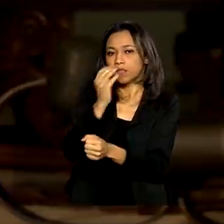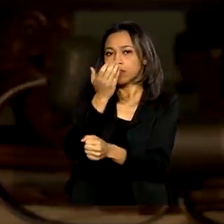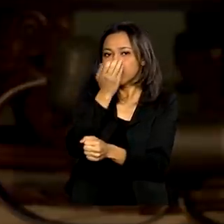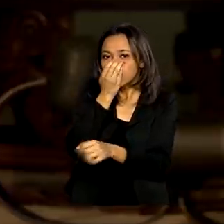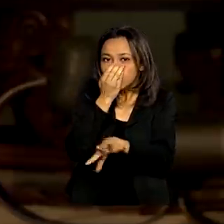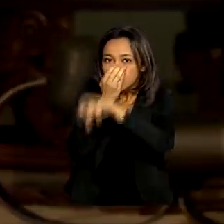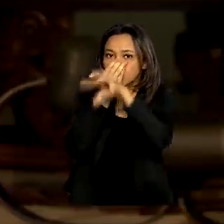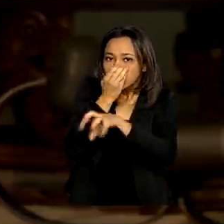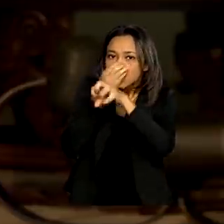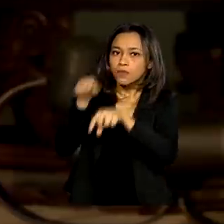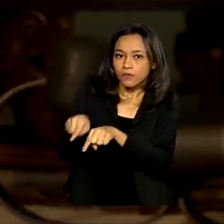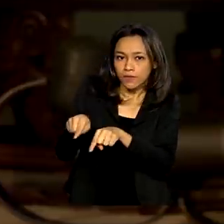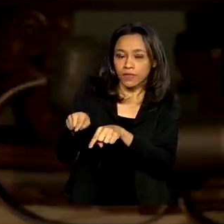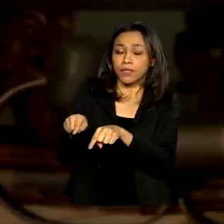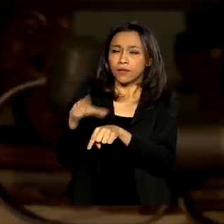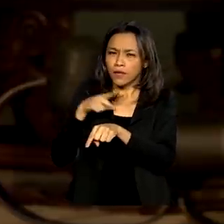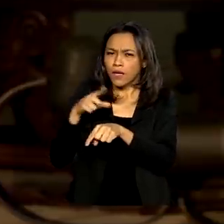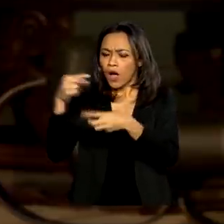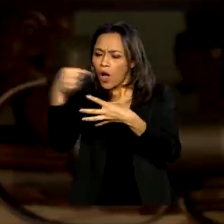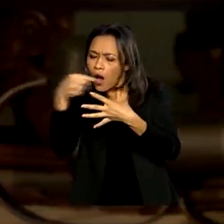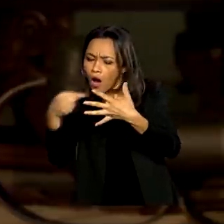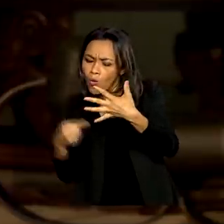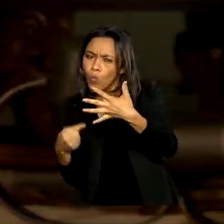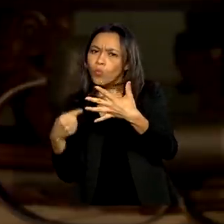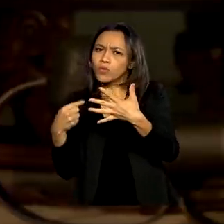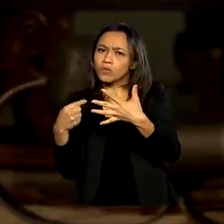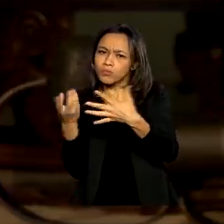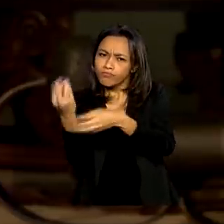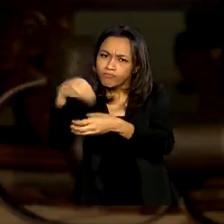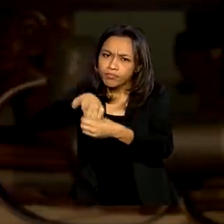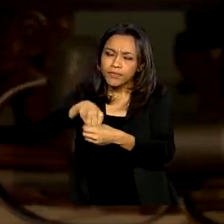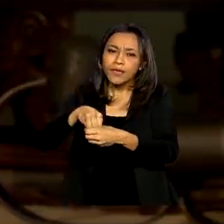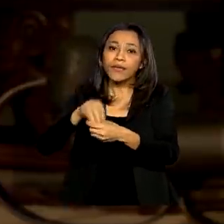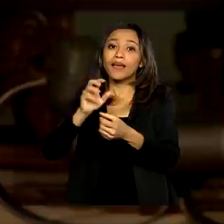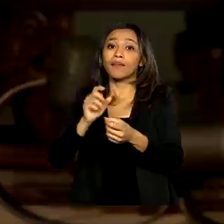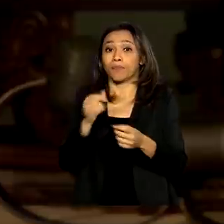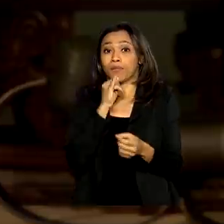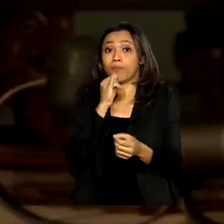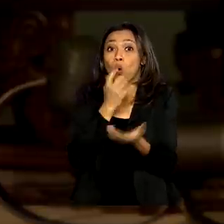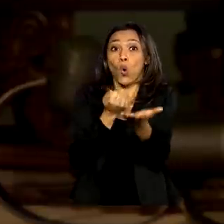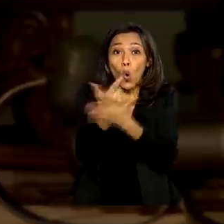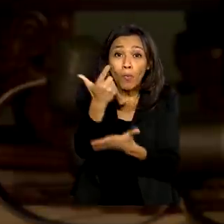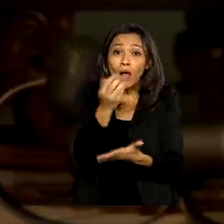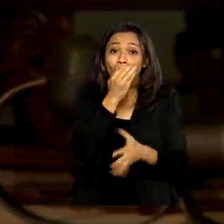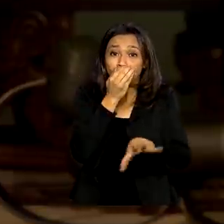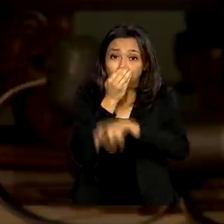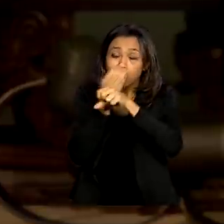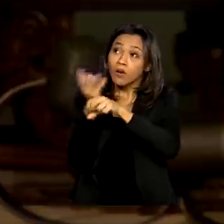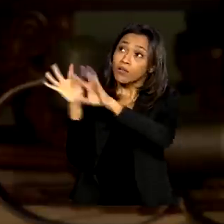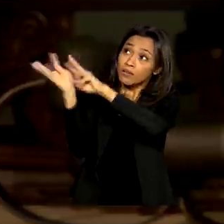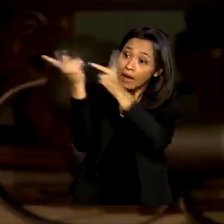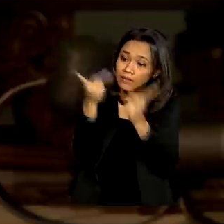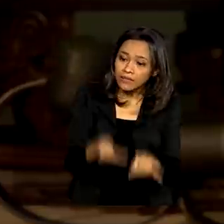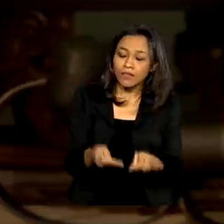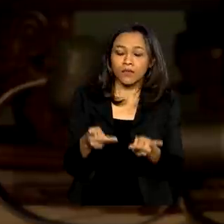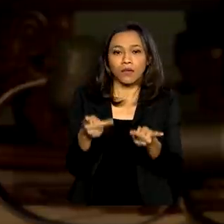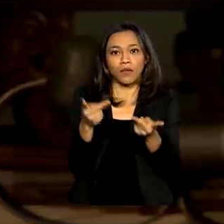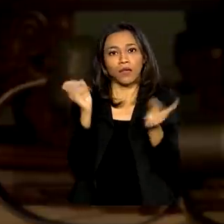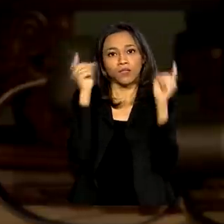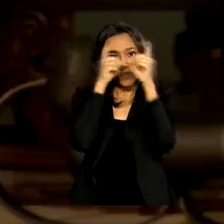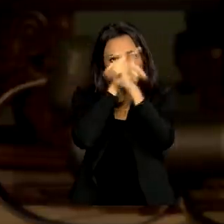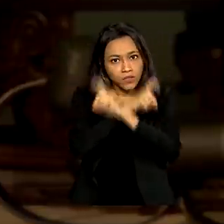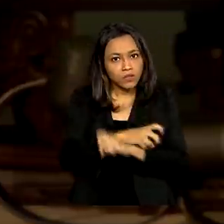esses ventiladores, eles possuem alguns componentes importados. Primeiro, importar o ventilador inteiro é uma dificuldade grande, como a gente